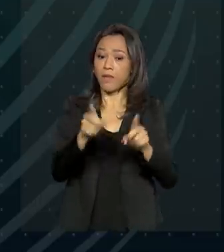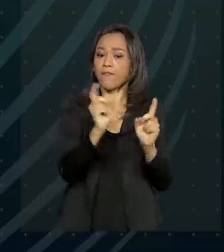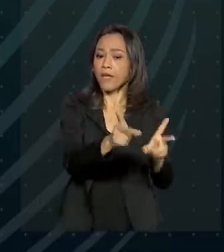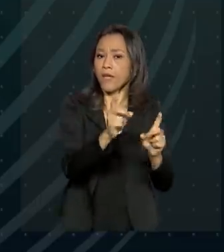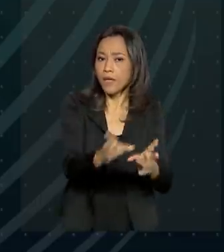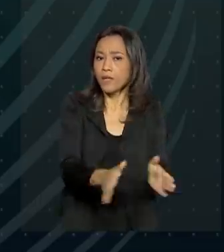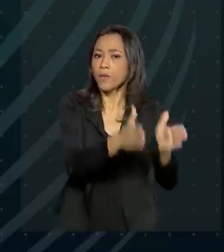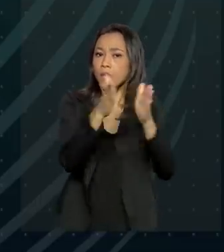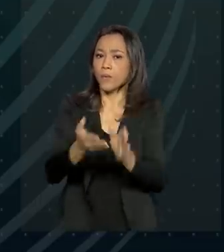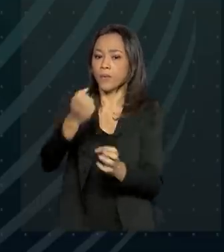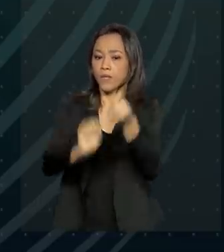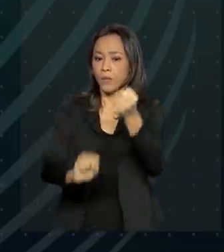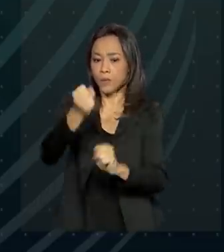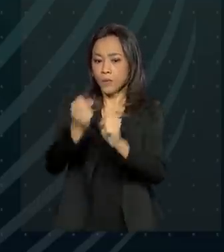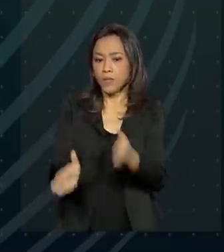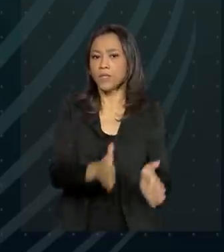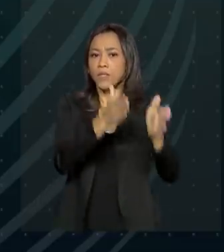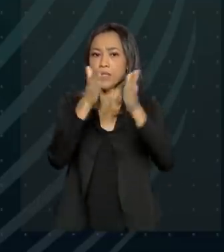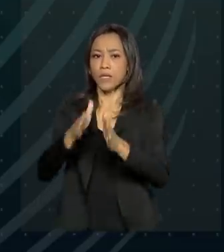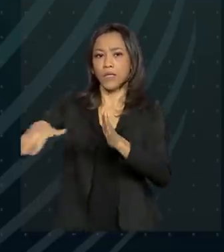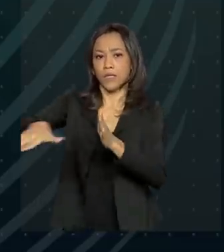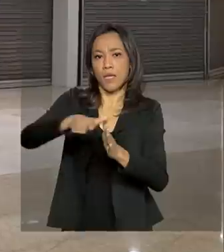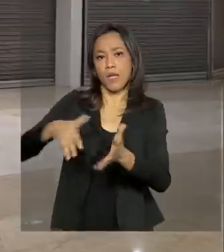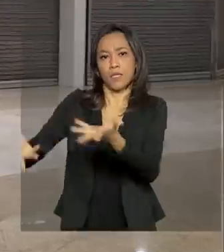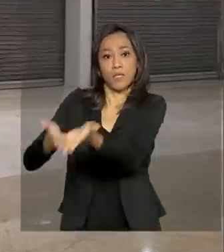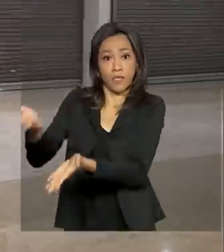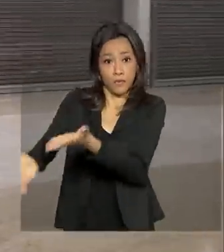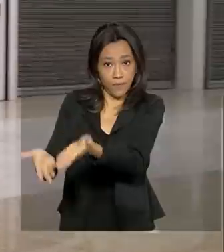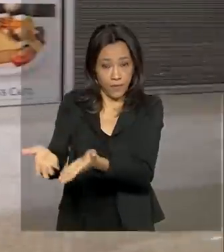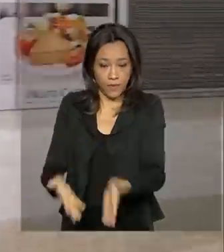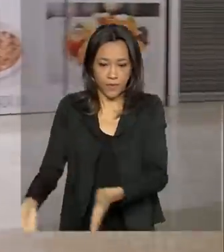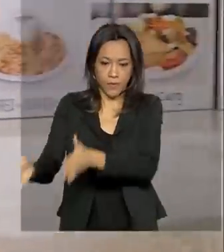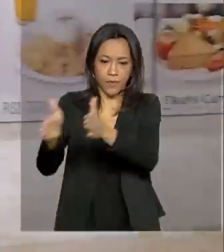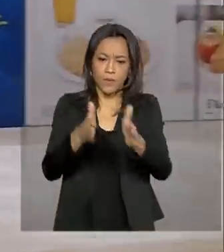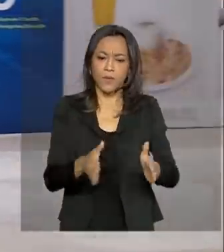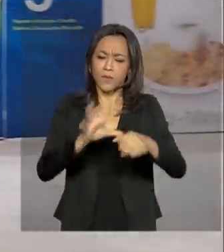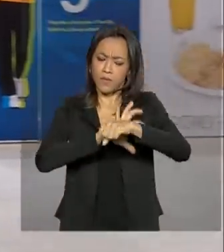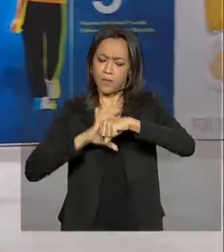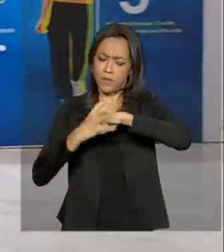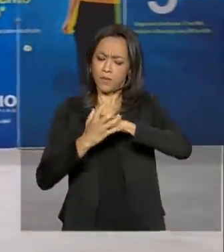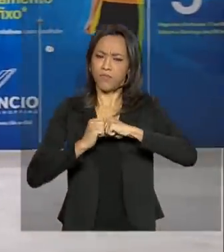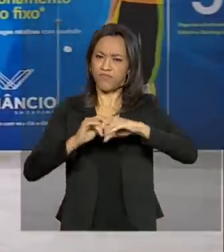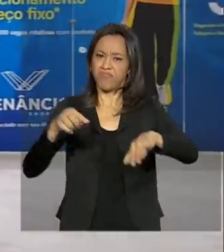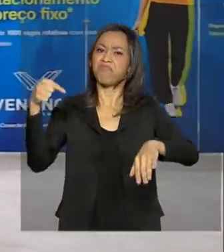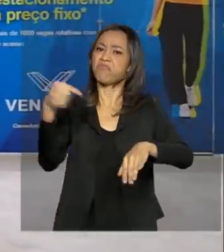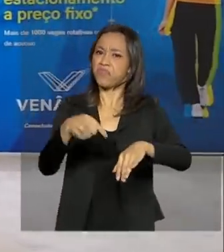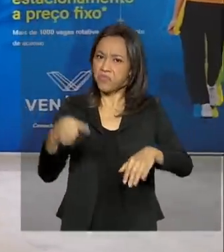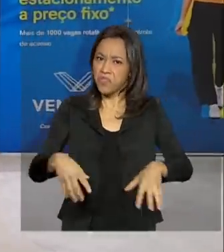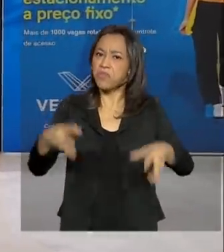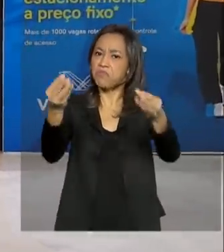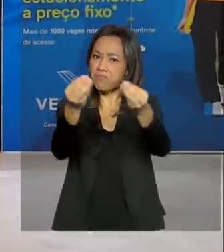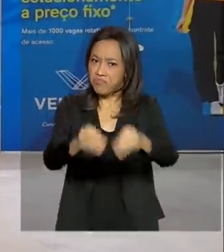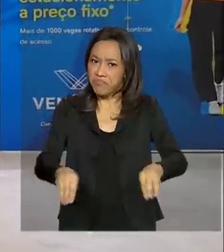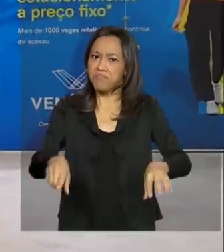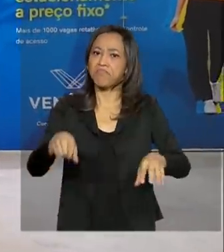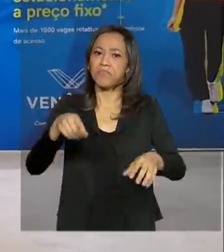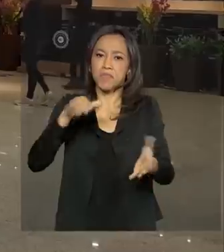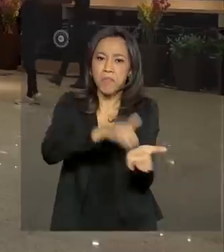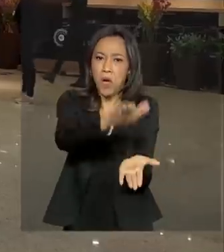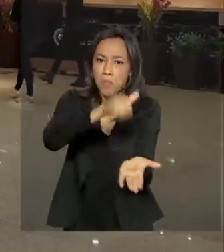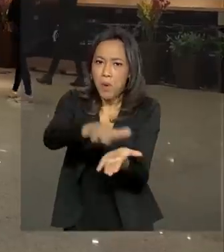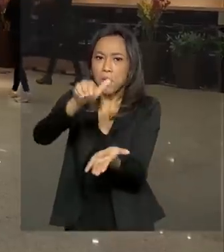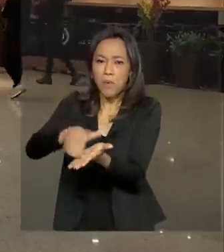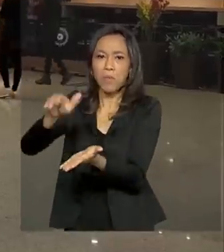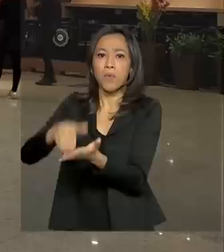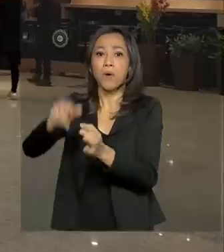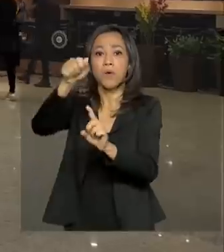seguido da indústria e do setor de serviços. A Covid-19 foi a responsável por um volume grande de demissões a partir